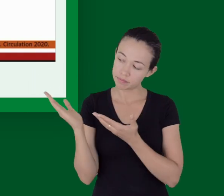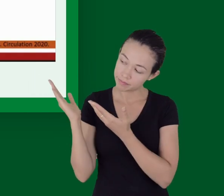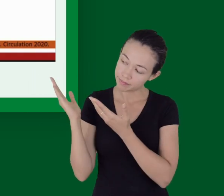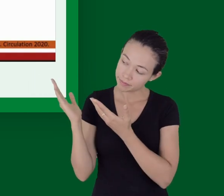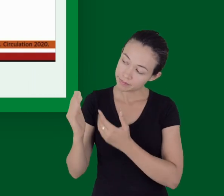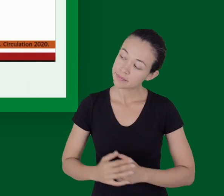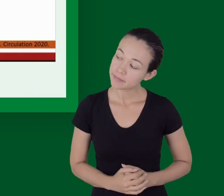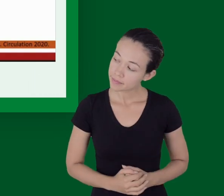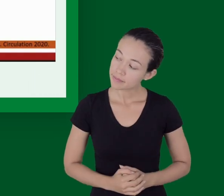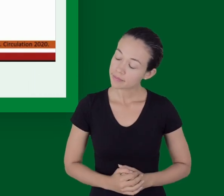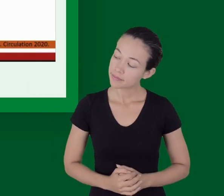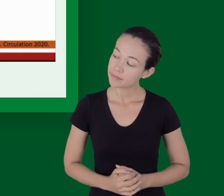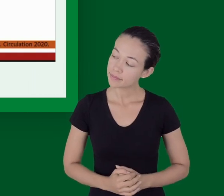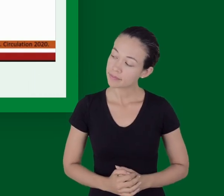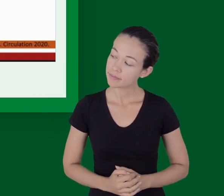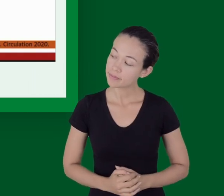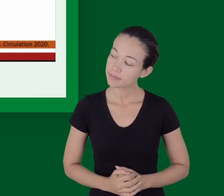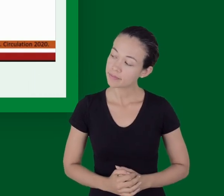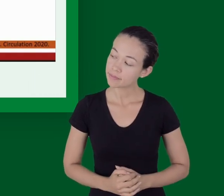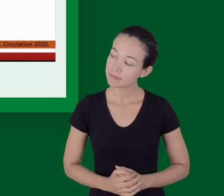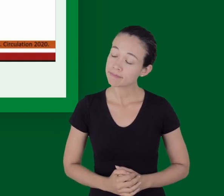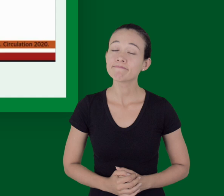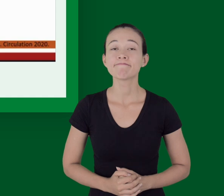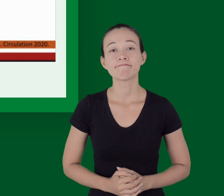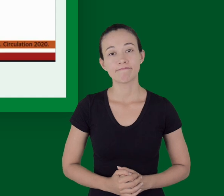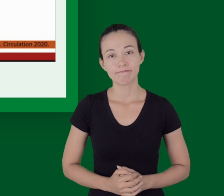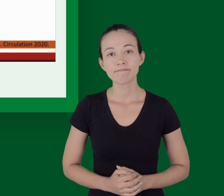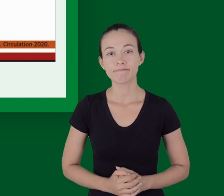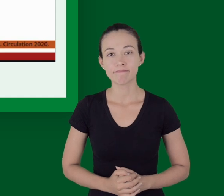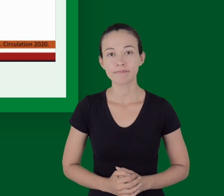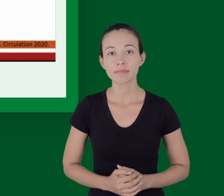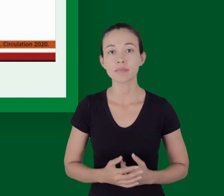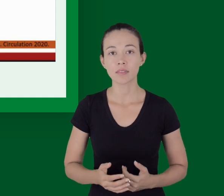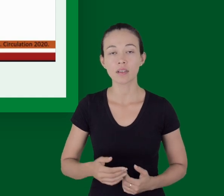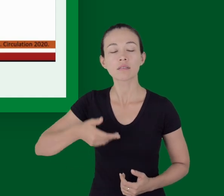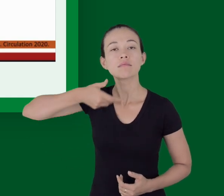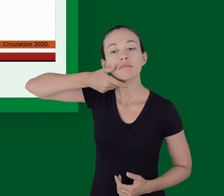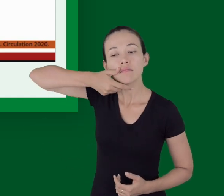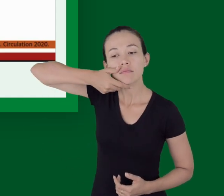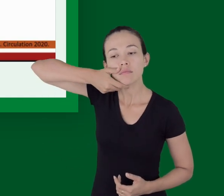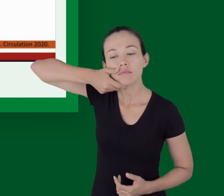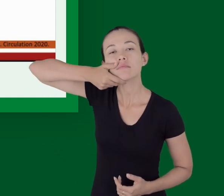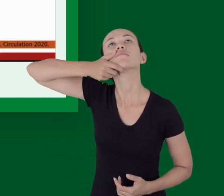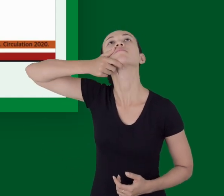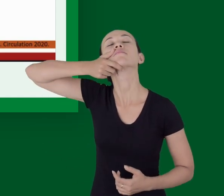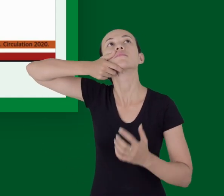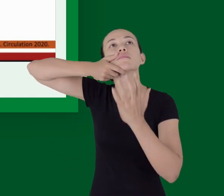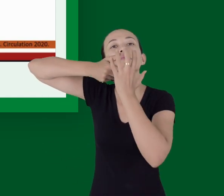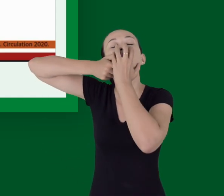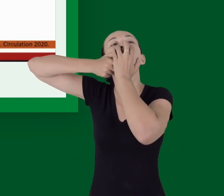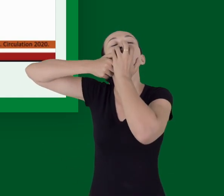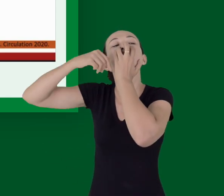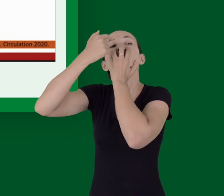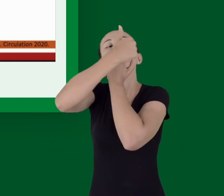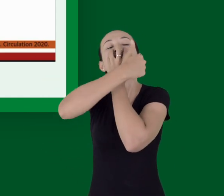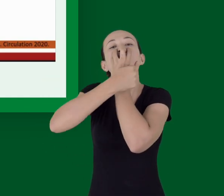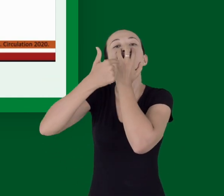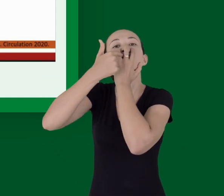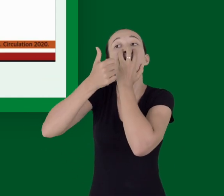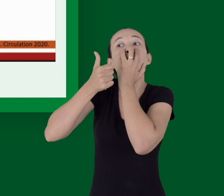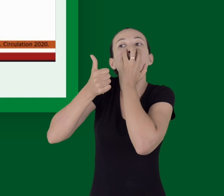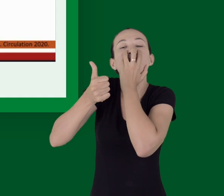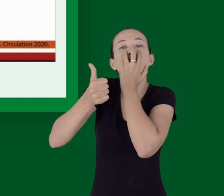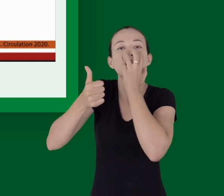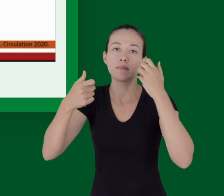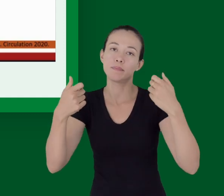E se mesmo assim a gente fazendo a abertura adequada das vias aéreas, posicionando adequadamente o dispositivo bolsa logo na máscara, o